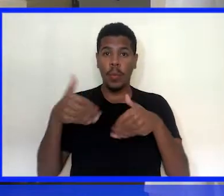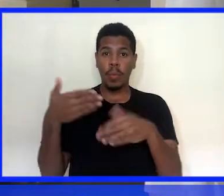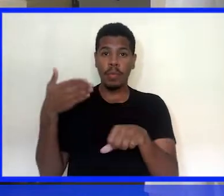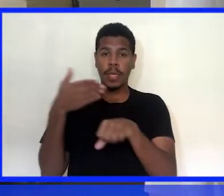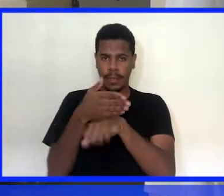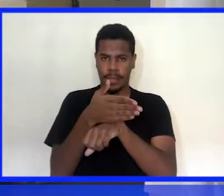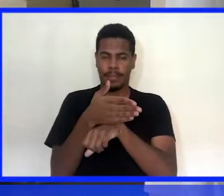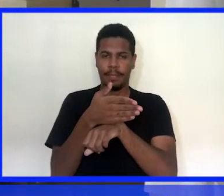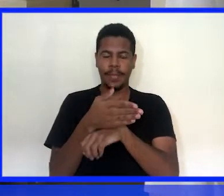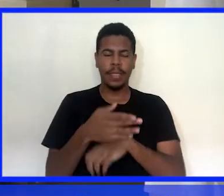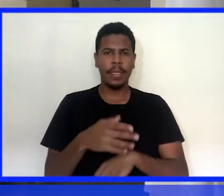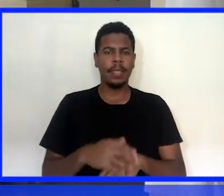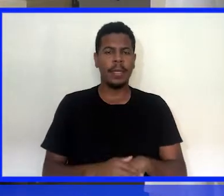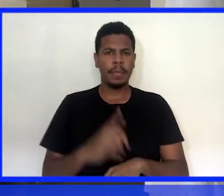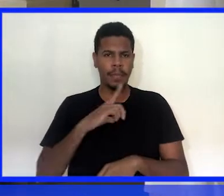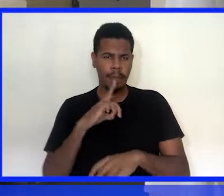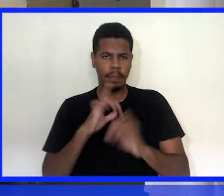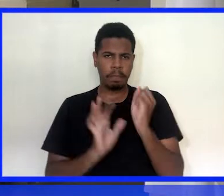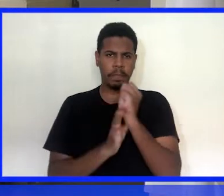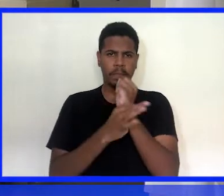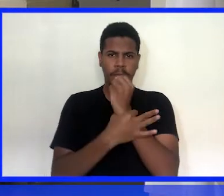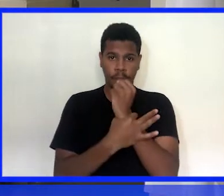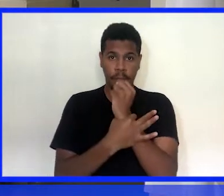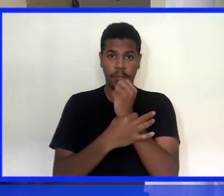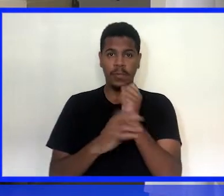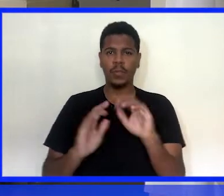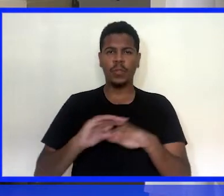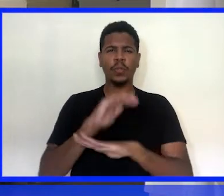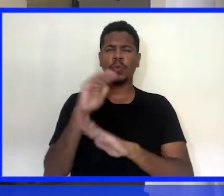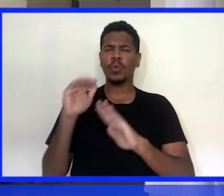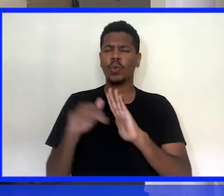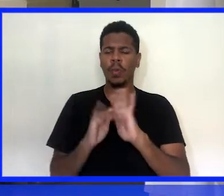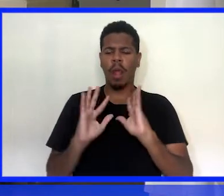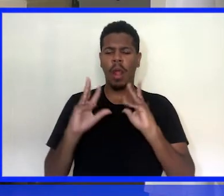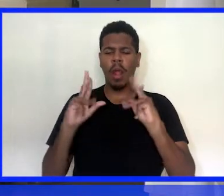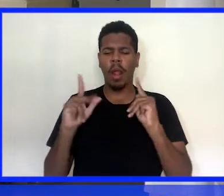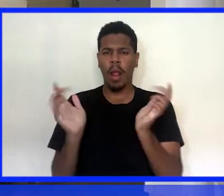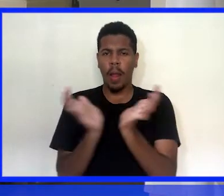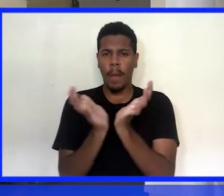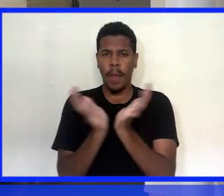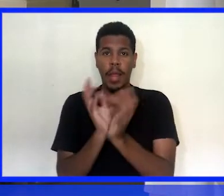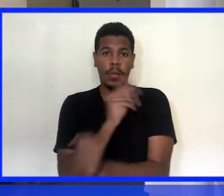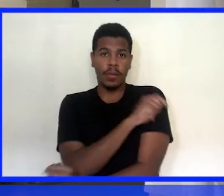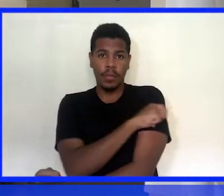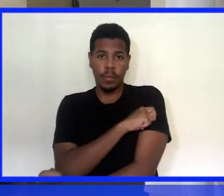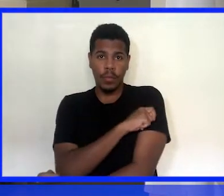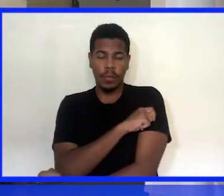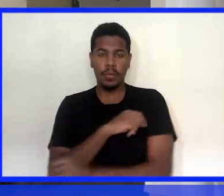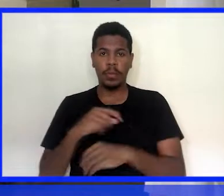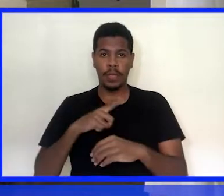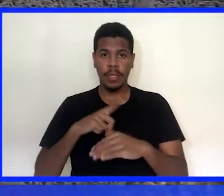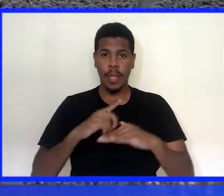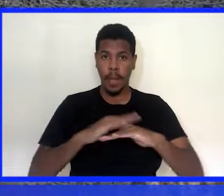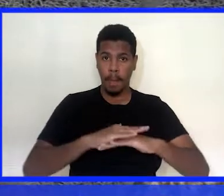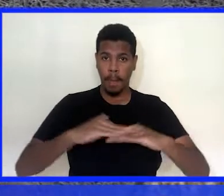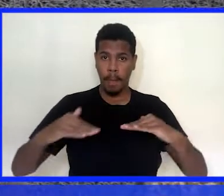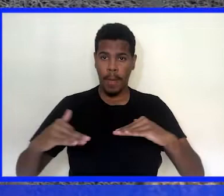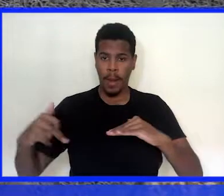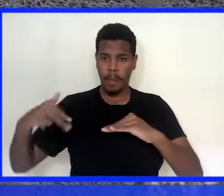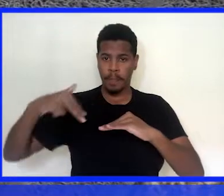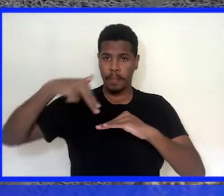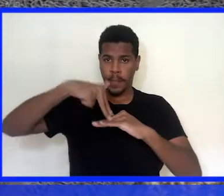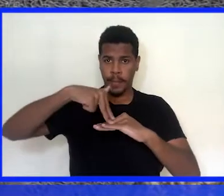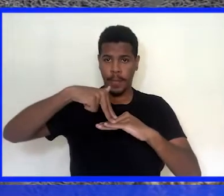parte da entrada. Então nós temos, para uma maior segurança de toda a comunidade, dos nossos alunos, os tapetes